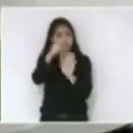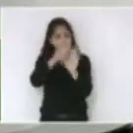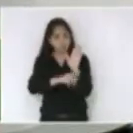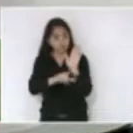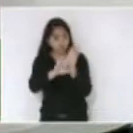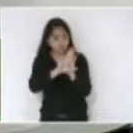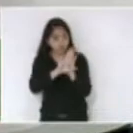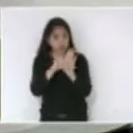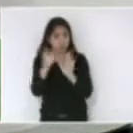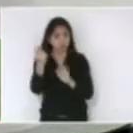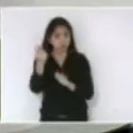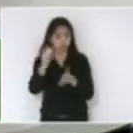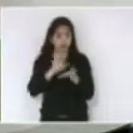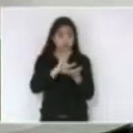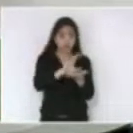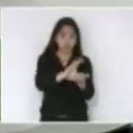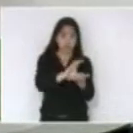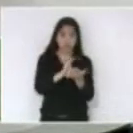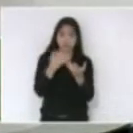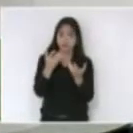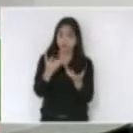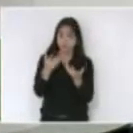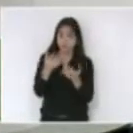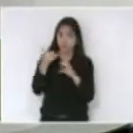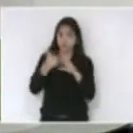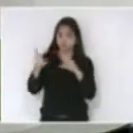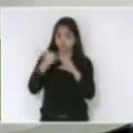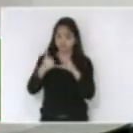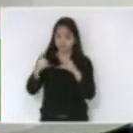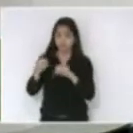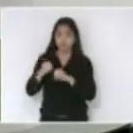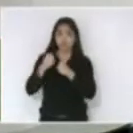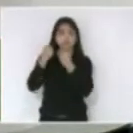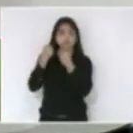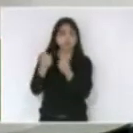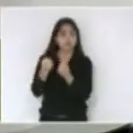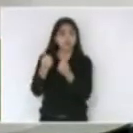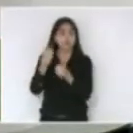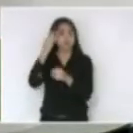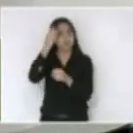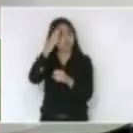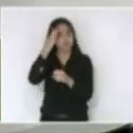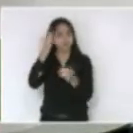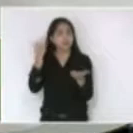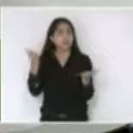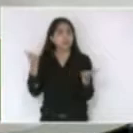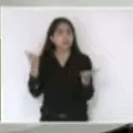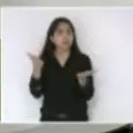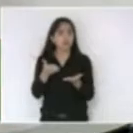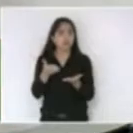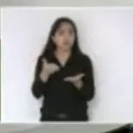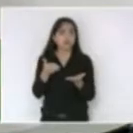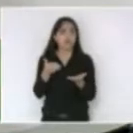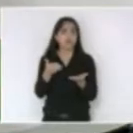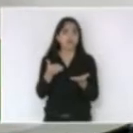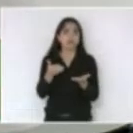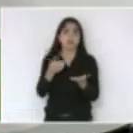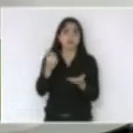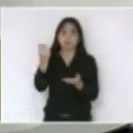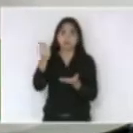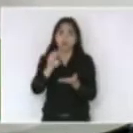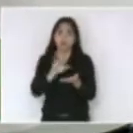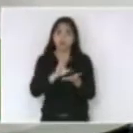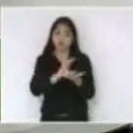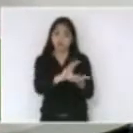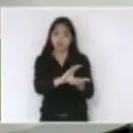financiamento mas nós queremos que a empresa seja fortalecida sabemos que tem hoje um investimento